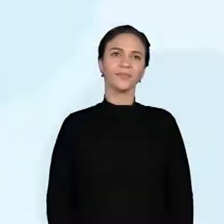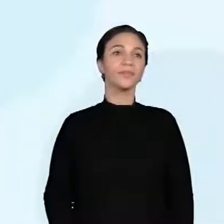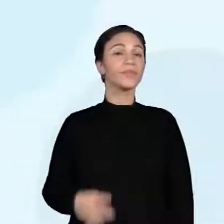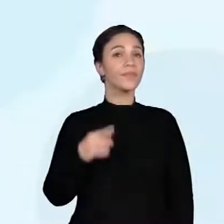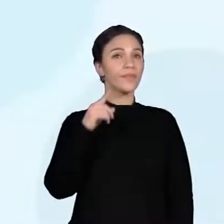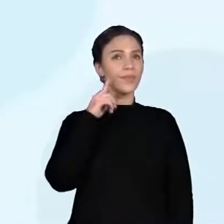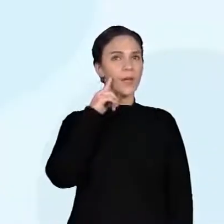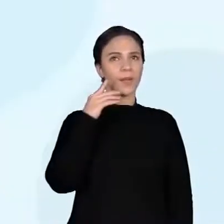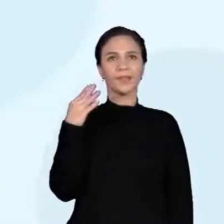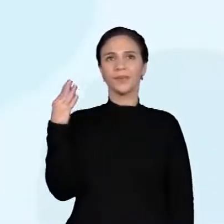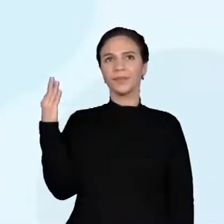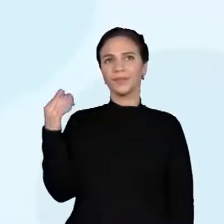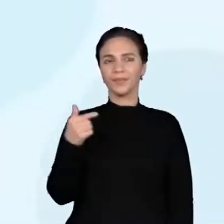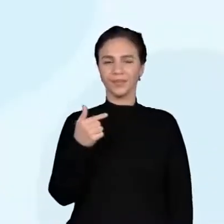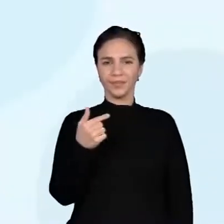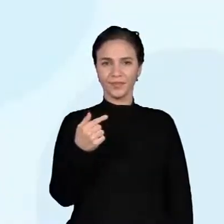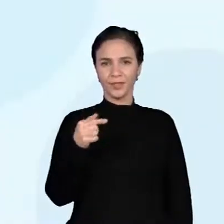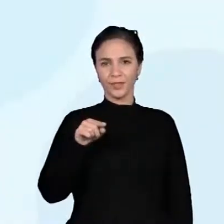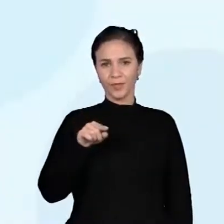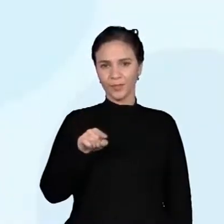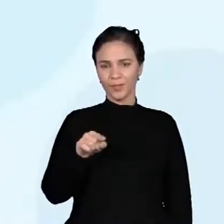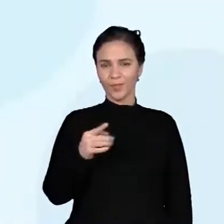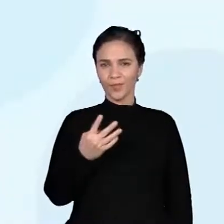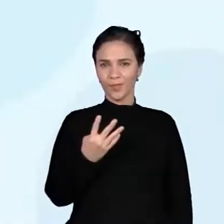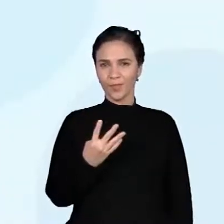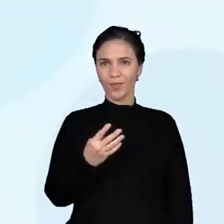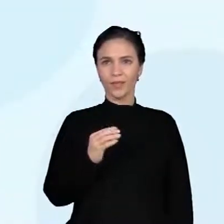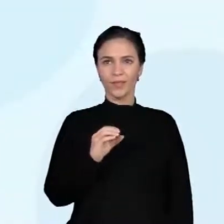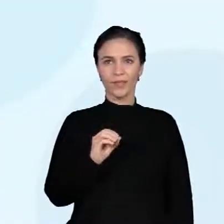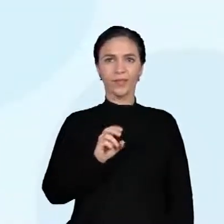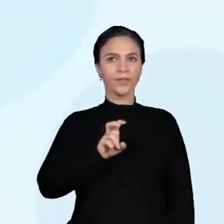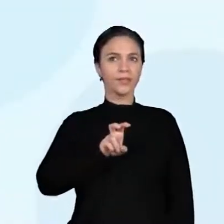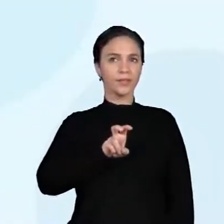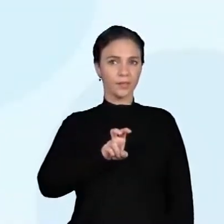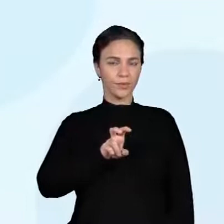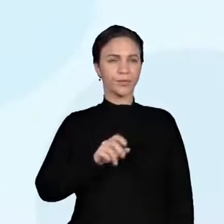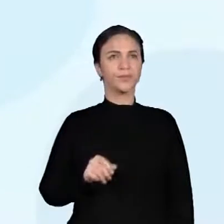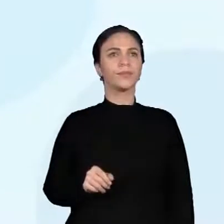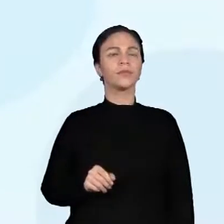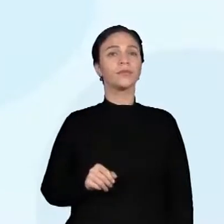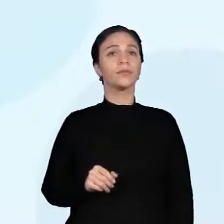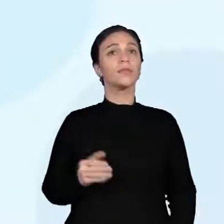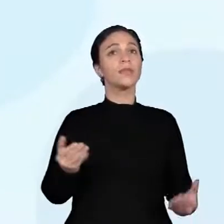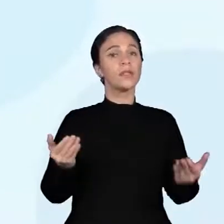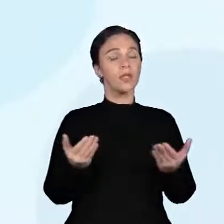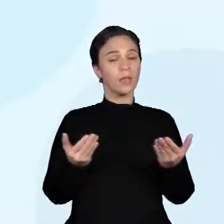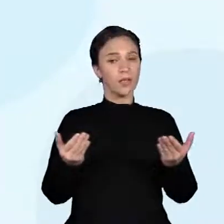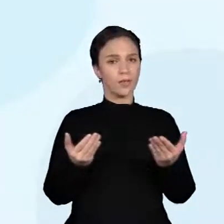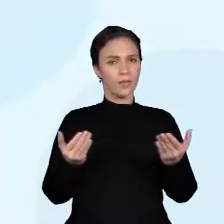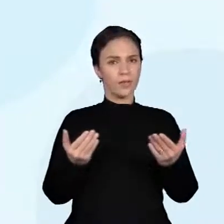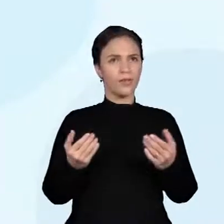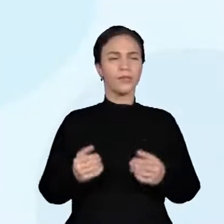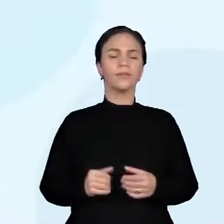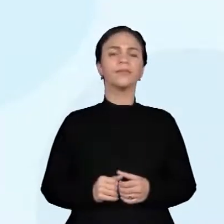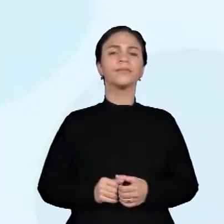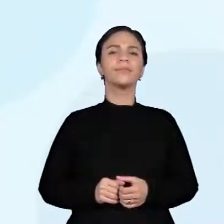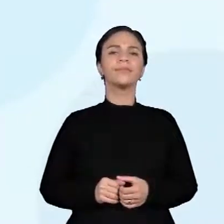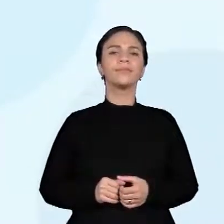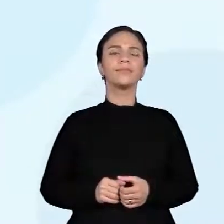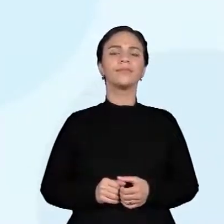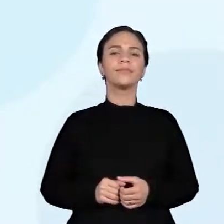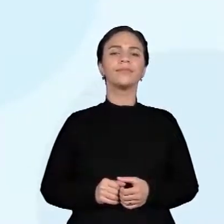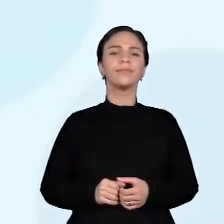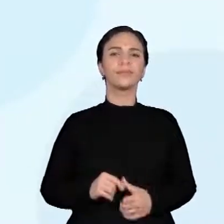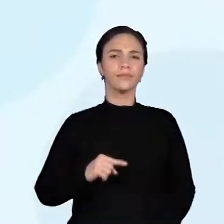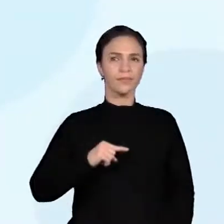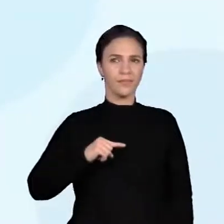7.405. E eu vou adicionar... Ou melhor,